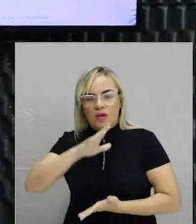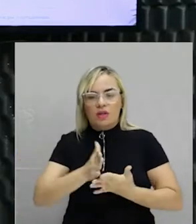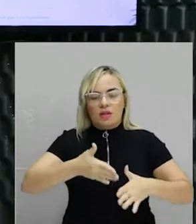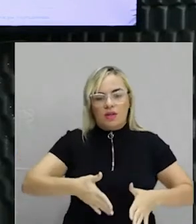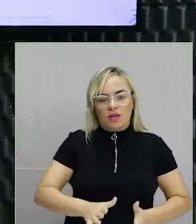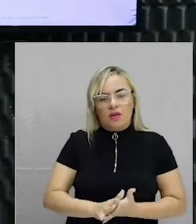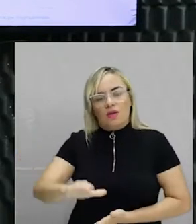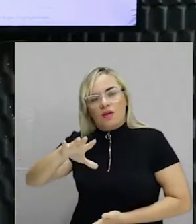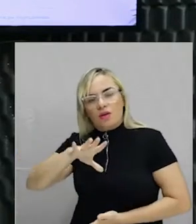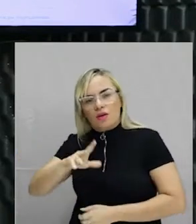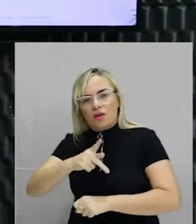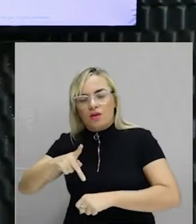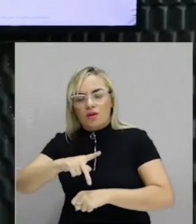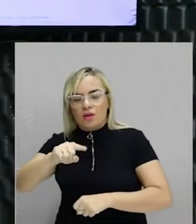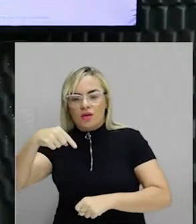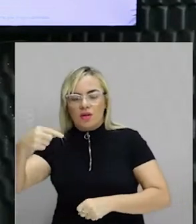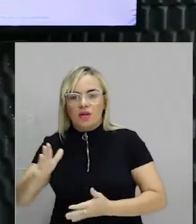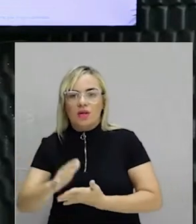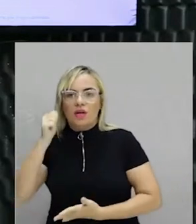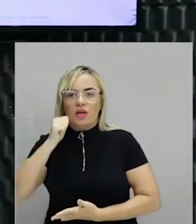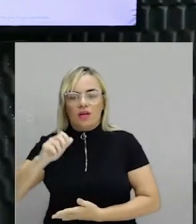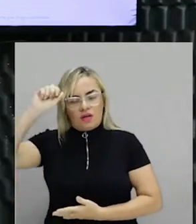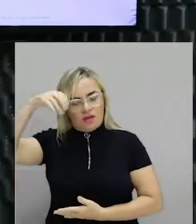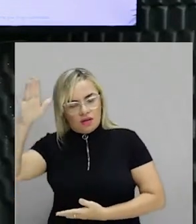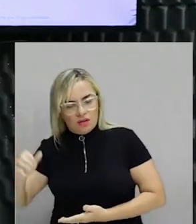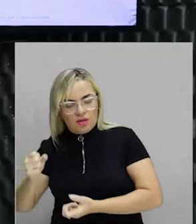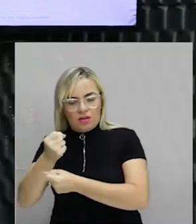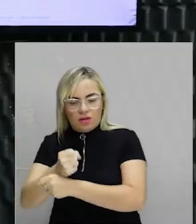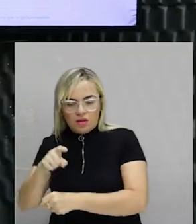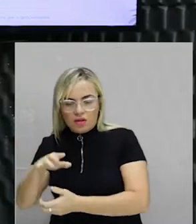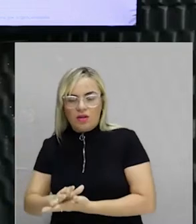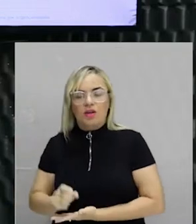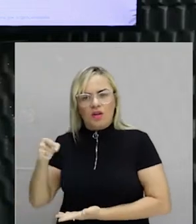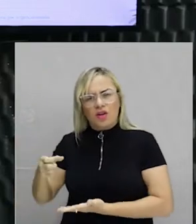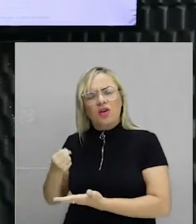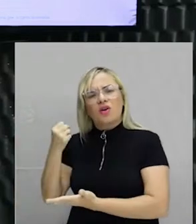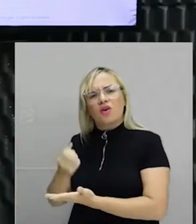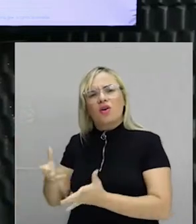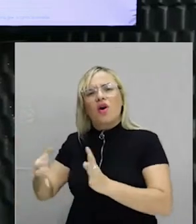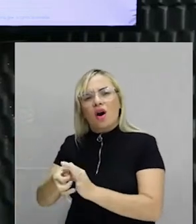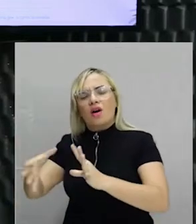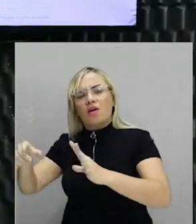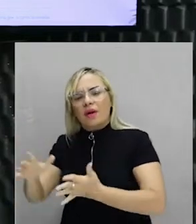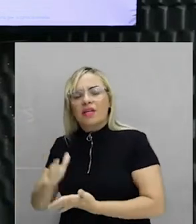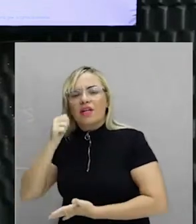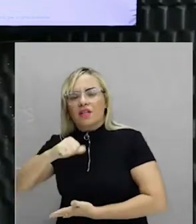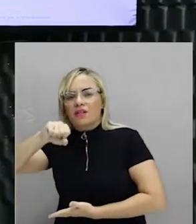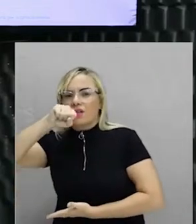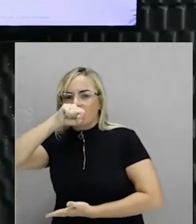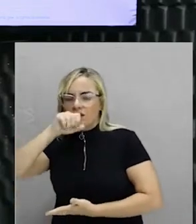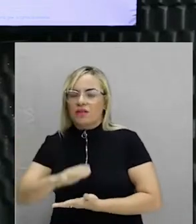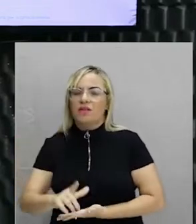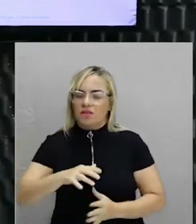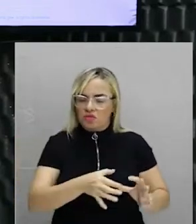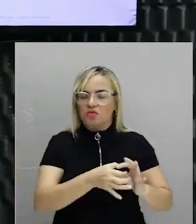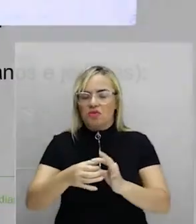africana escravizada. Depois o pai comprou a alforria da mãe. Tem toda uma história que eu não vou entrar no aspecto agora, mas que vale a pena